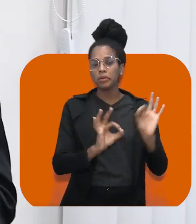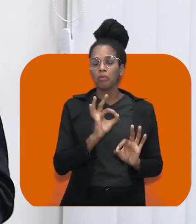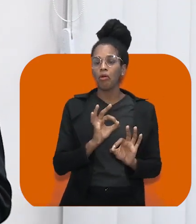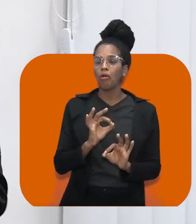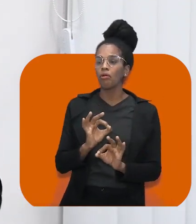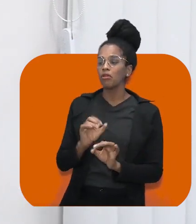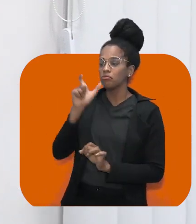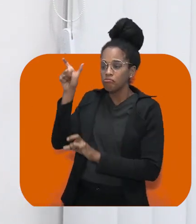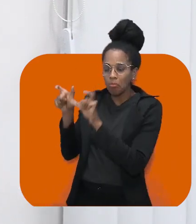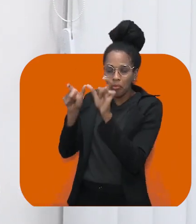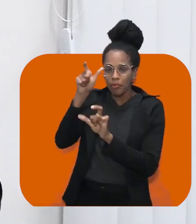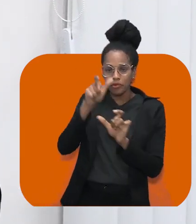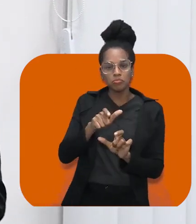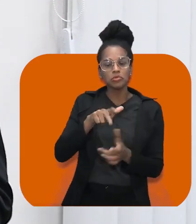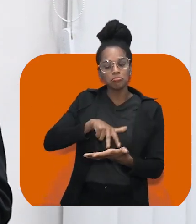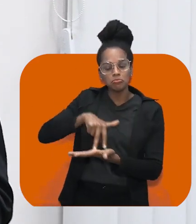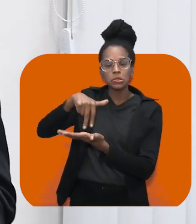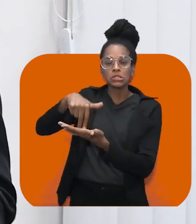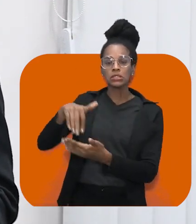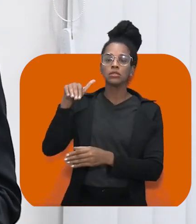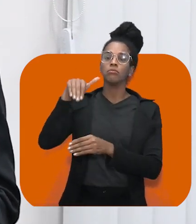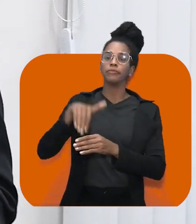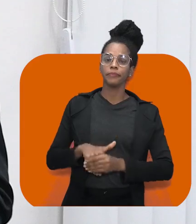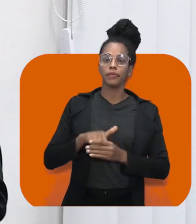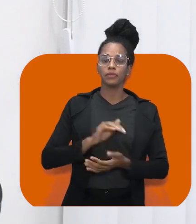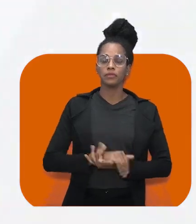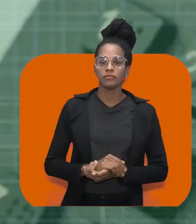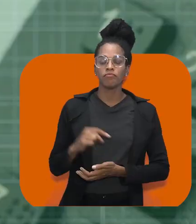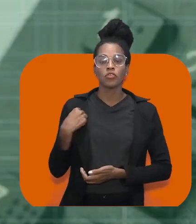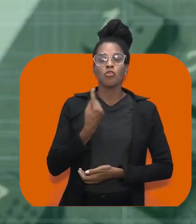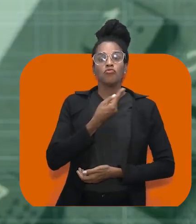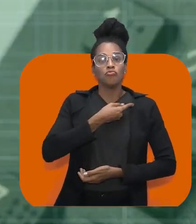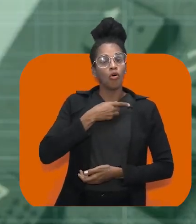colaborando na defesa da lei e da democracia.